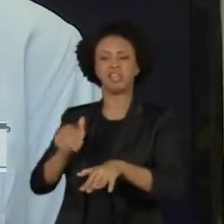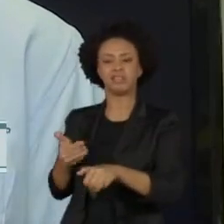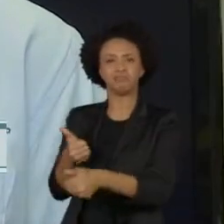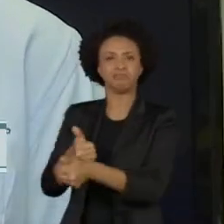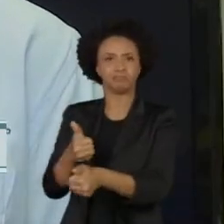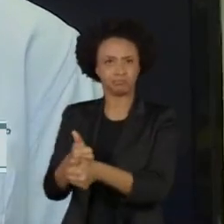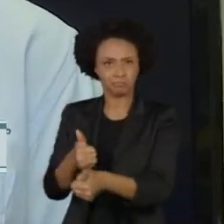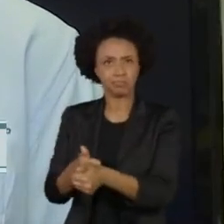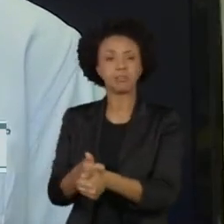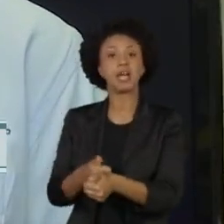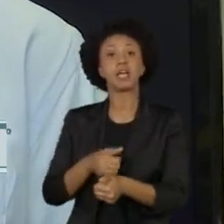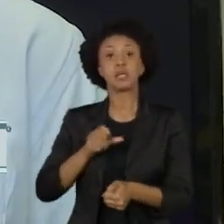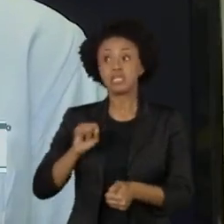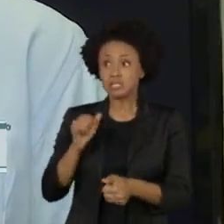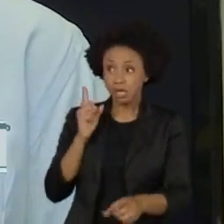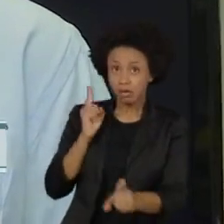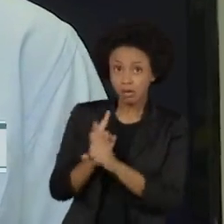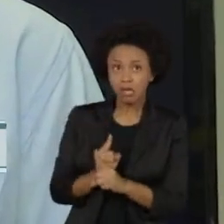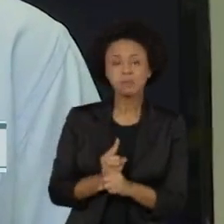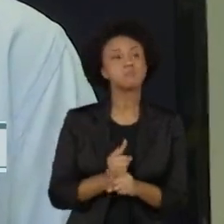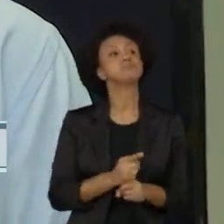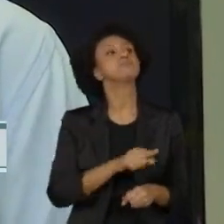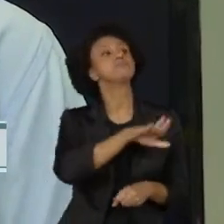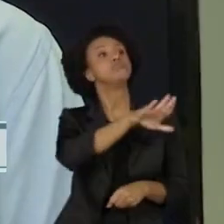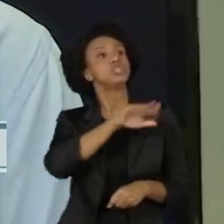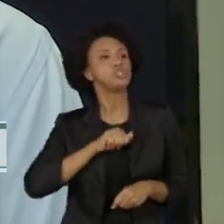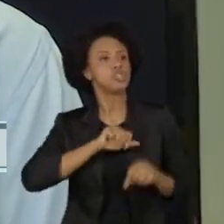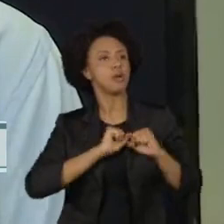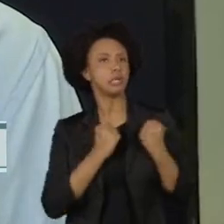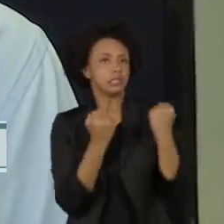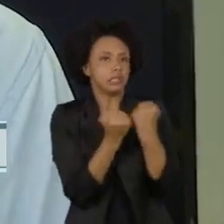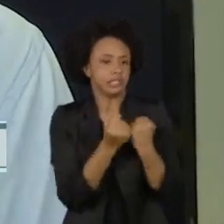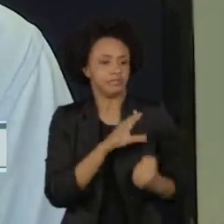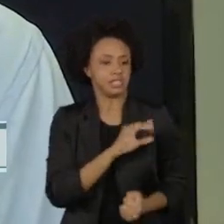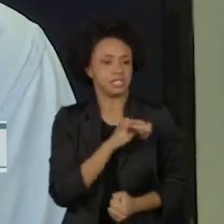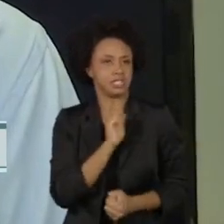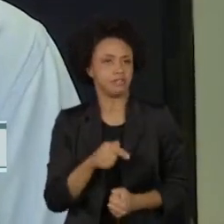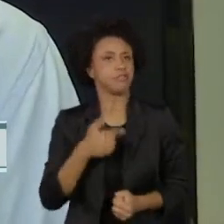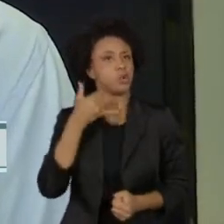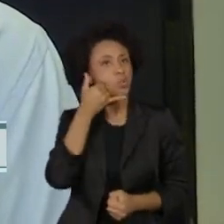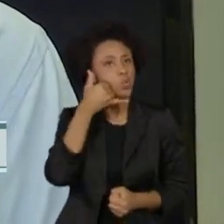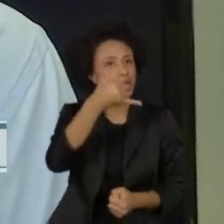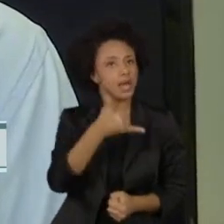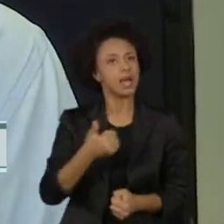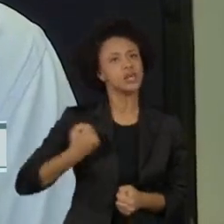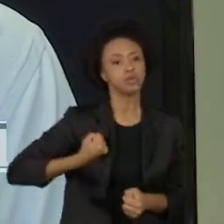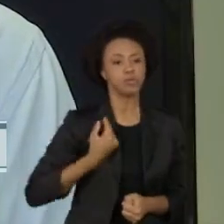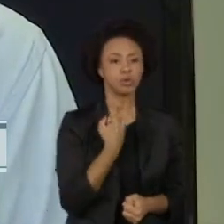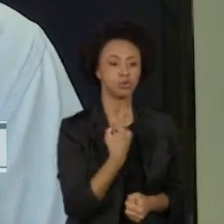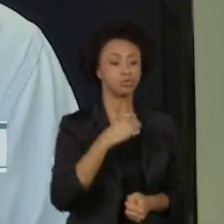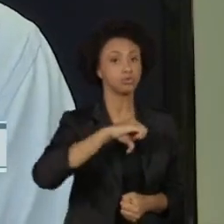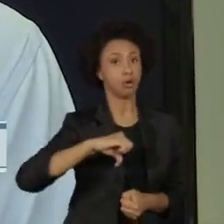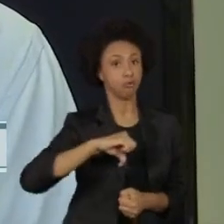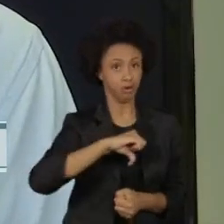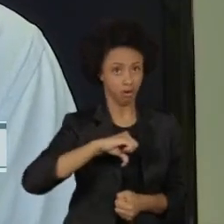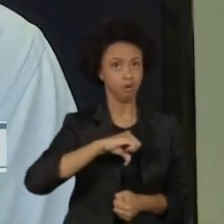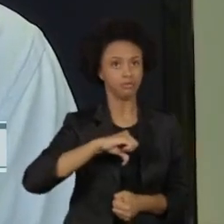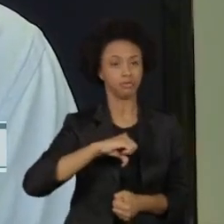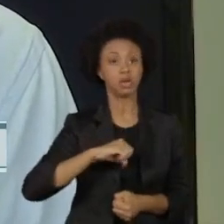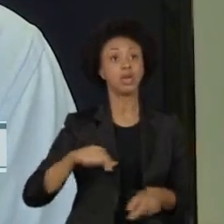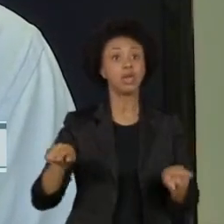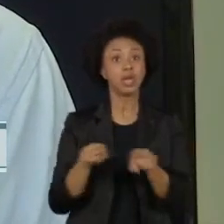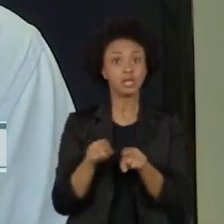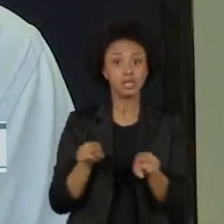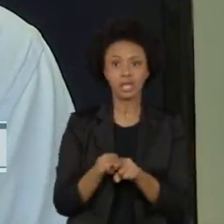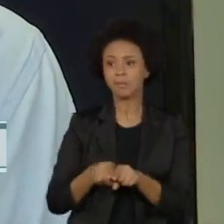a defesa civil do estado com o 99, ligar o 99 e pedir a sair rapidamente